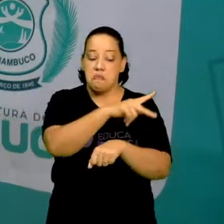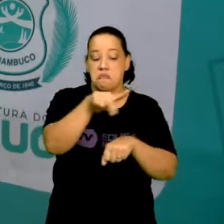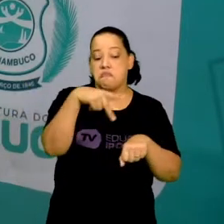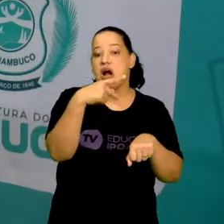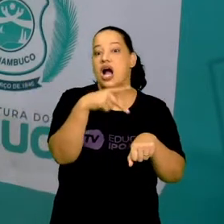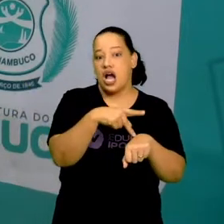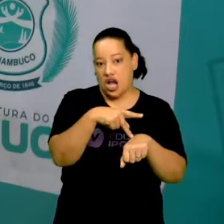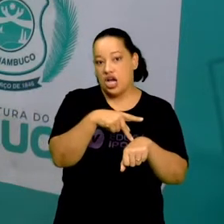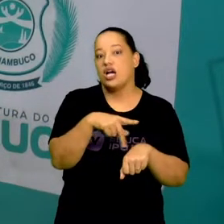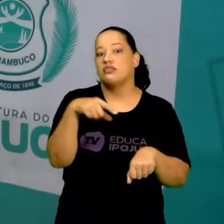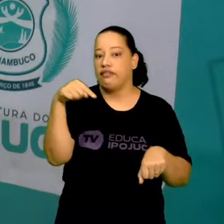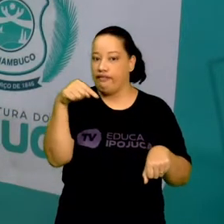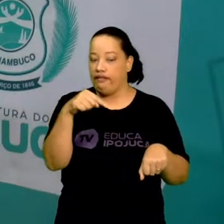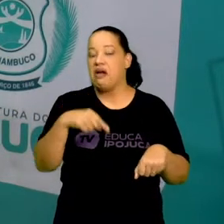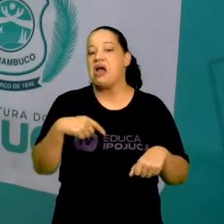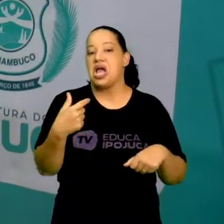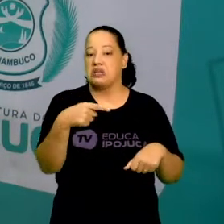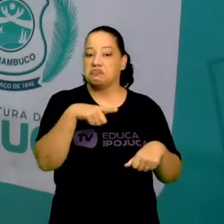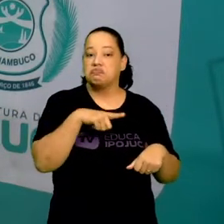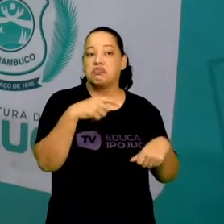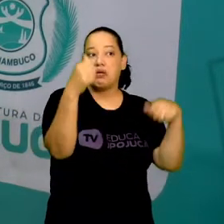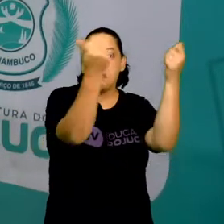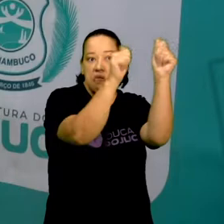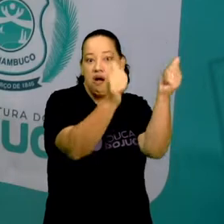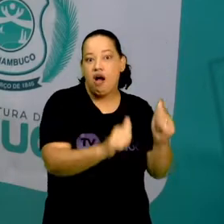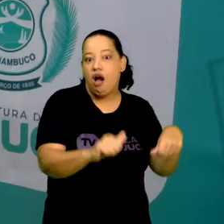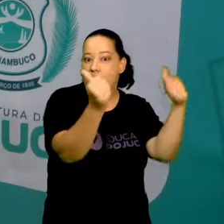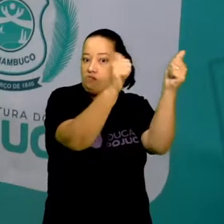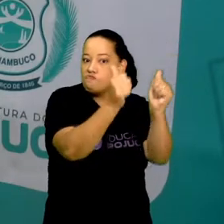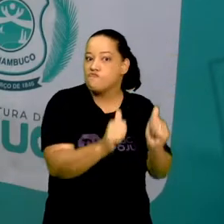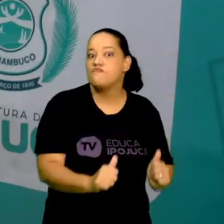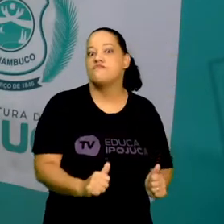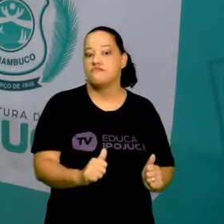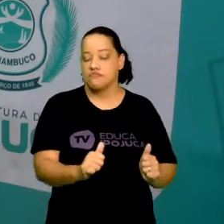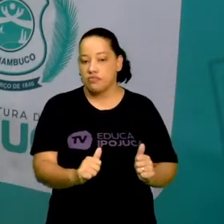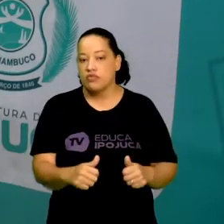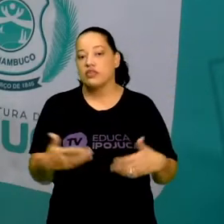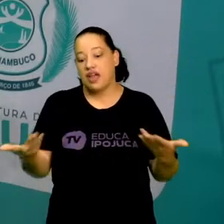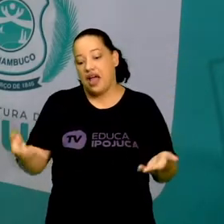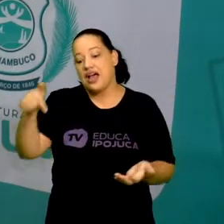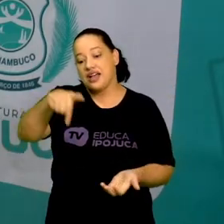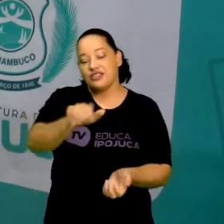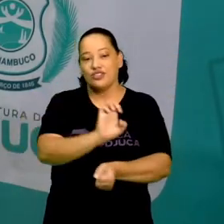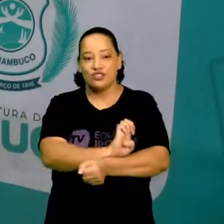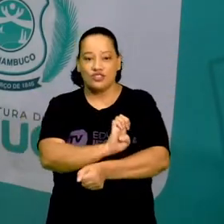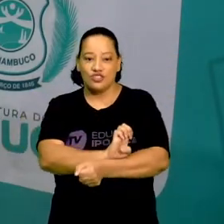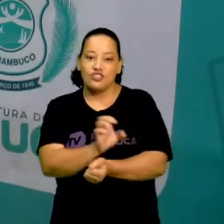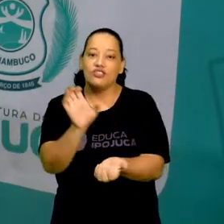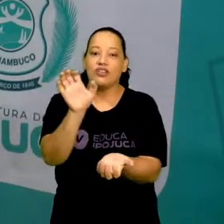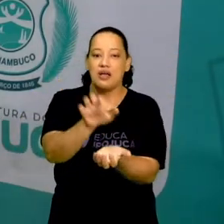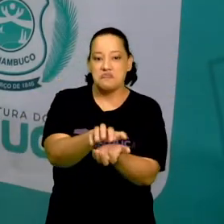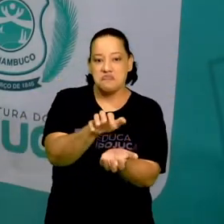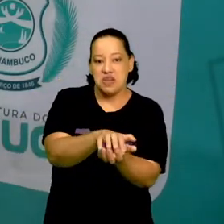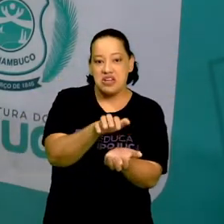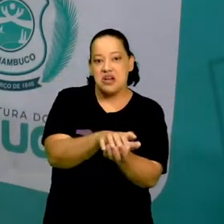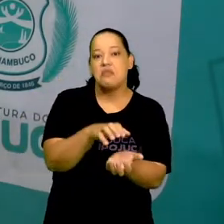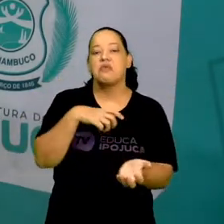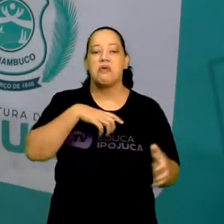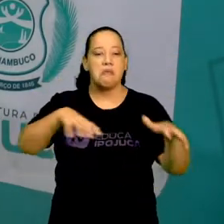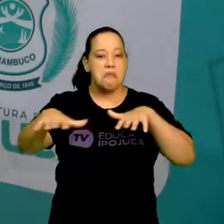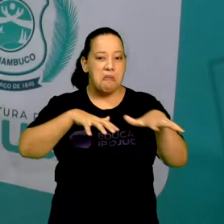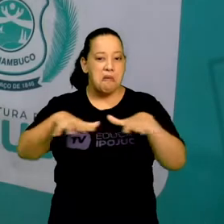em artes visuais. E o nosso estado de Pernambuco, então, nem se fala. É um movimento de arte